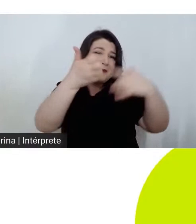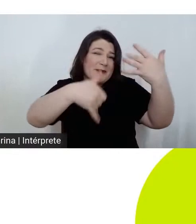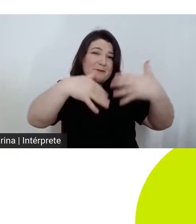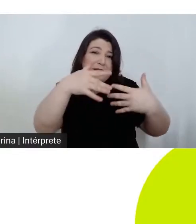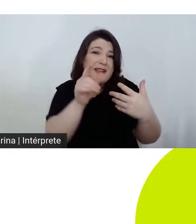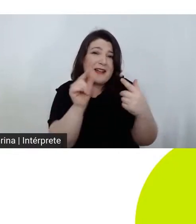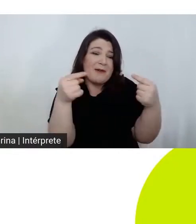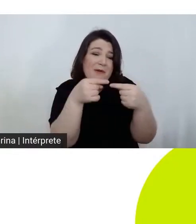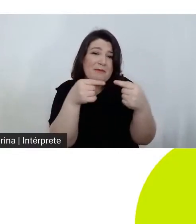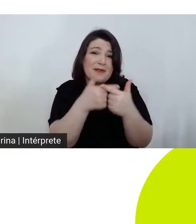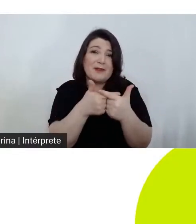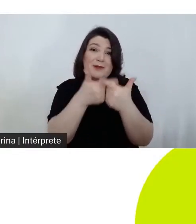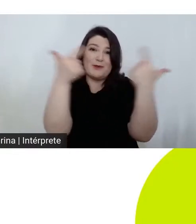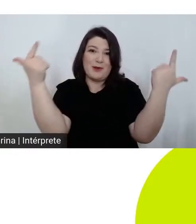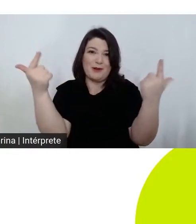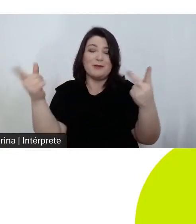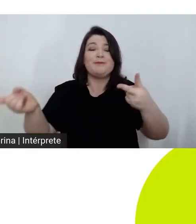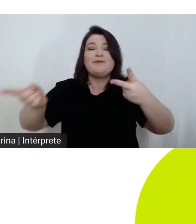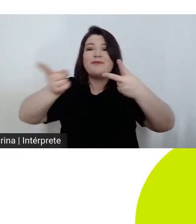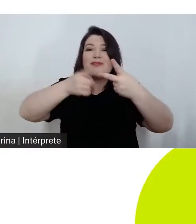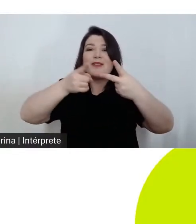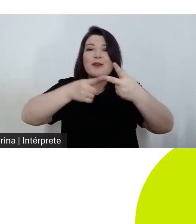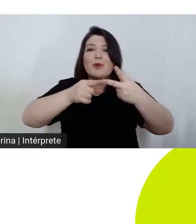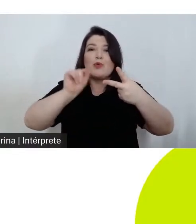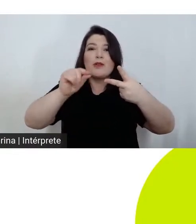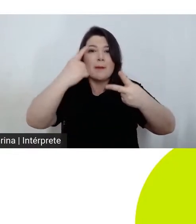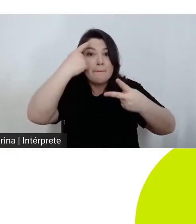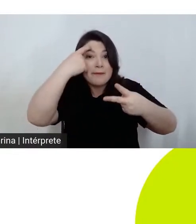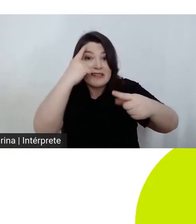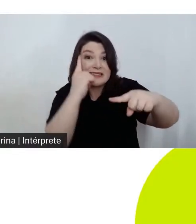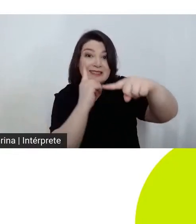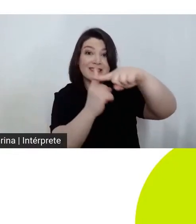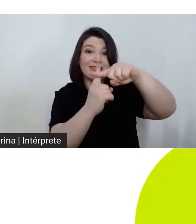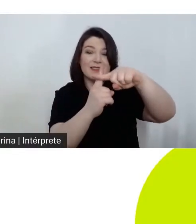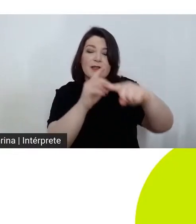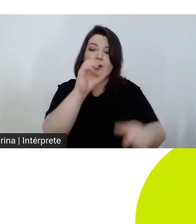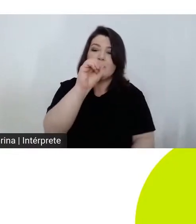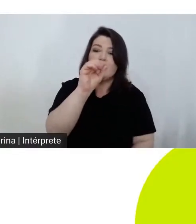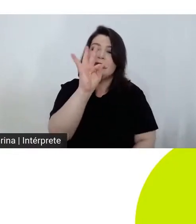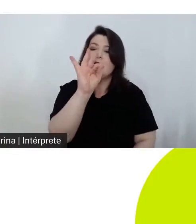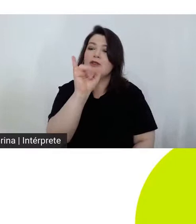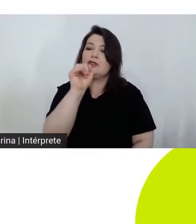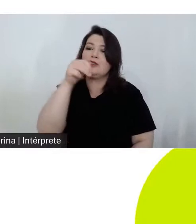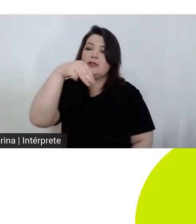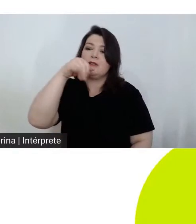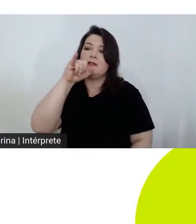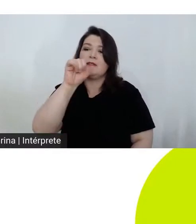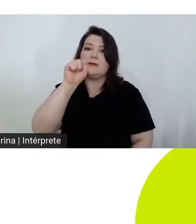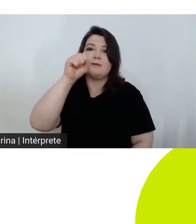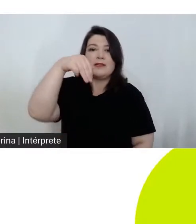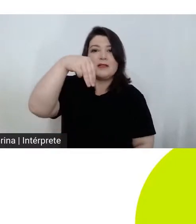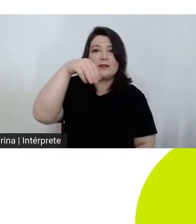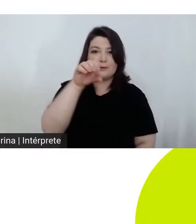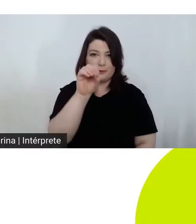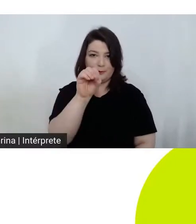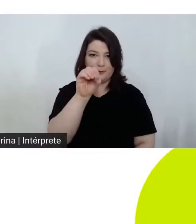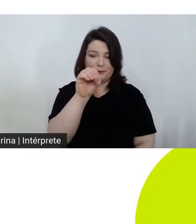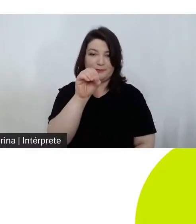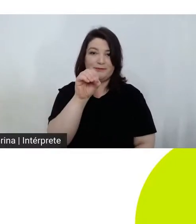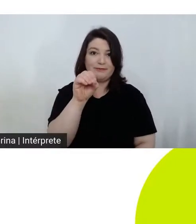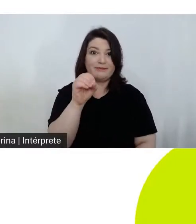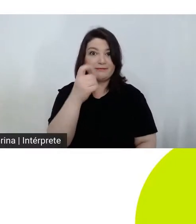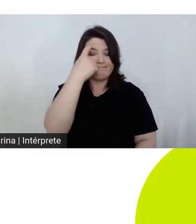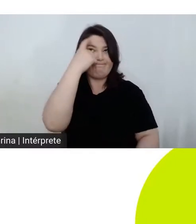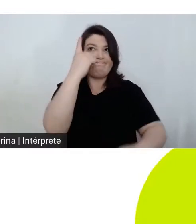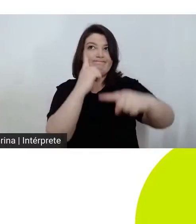com o otimismo ou aquilo que o Schopenhauer designava como otimismo sem